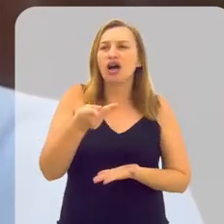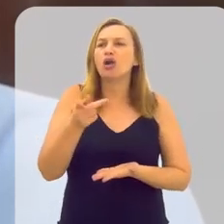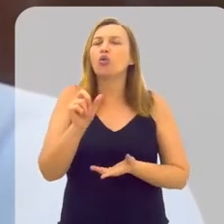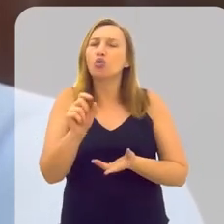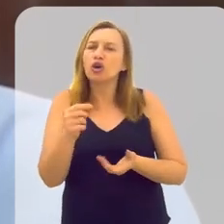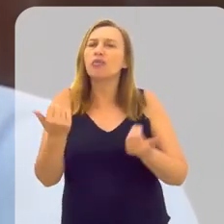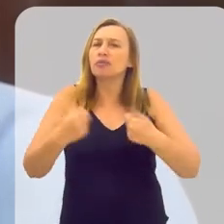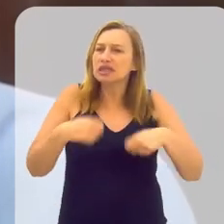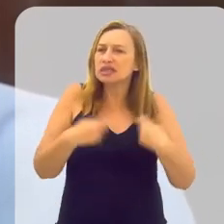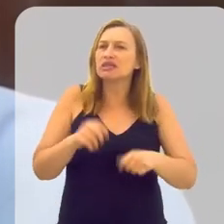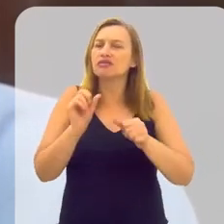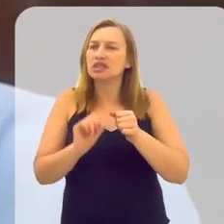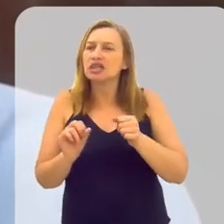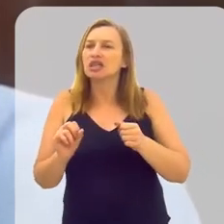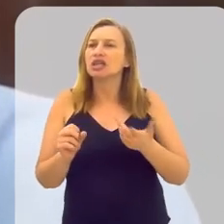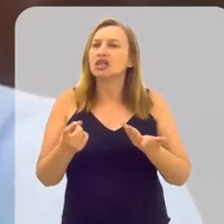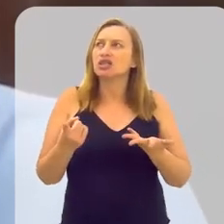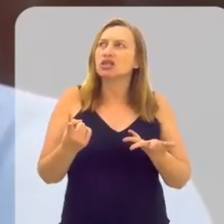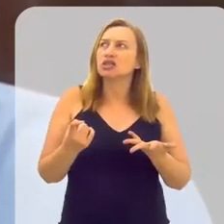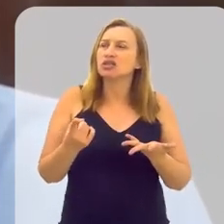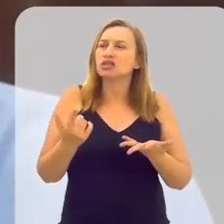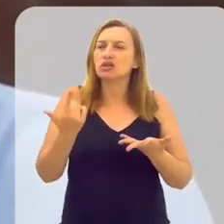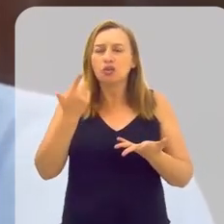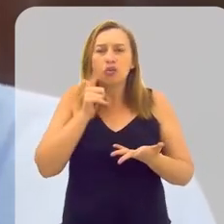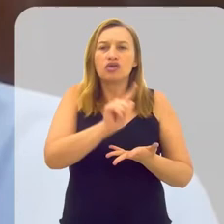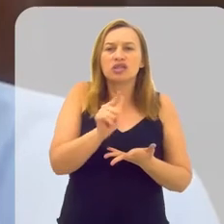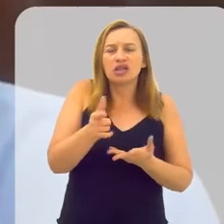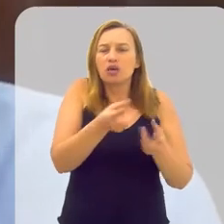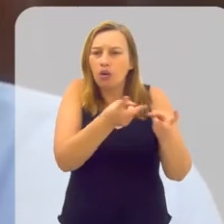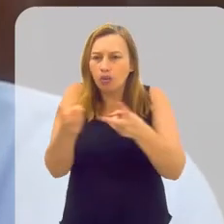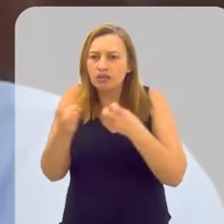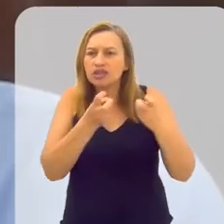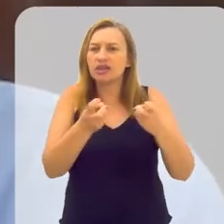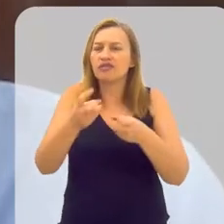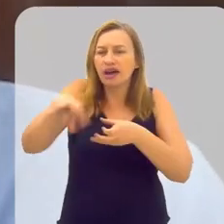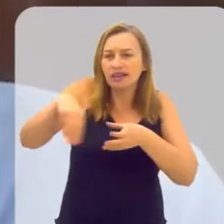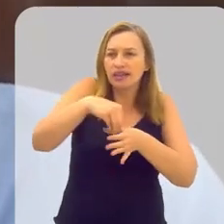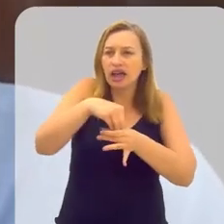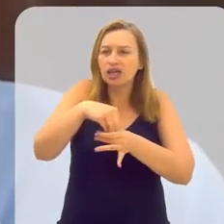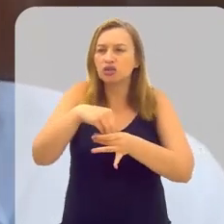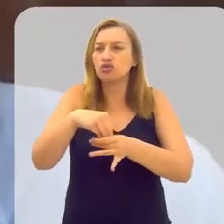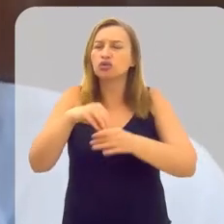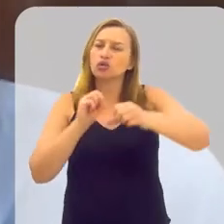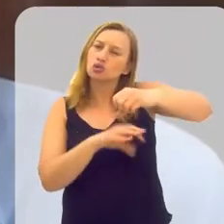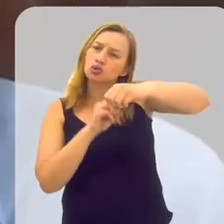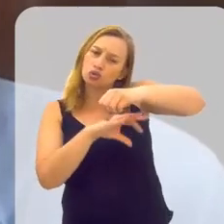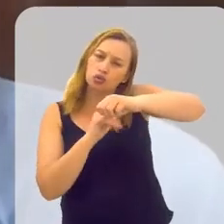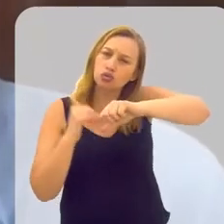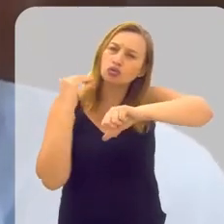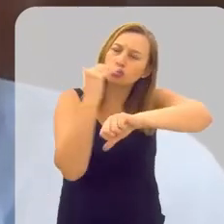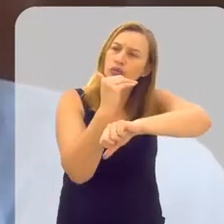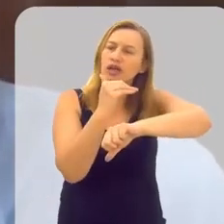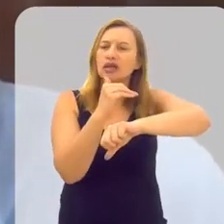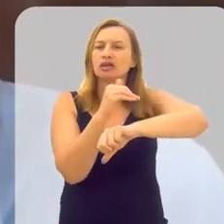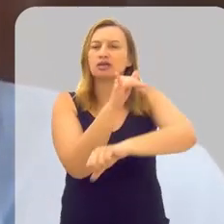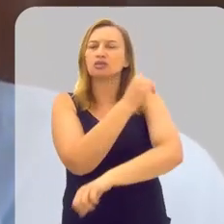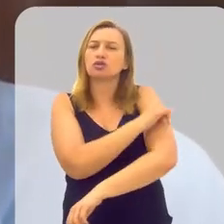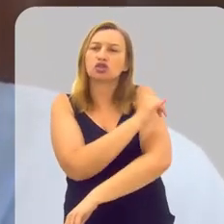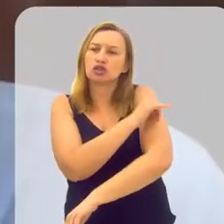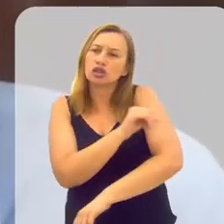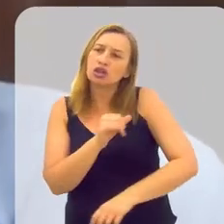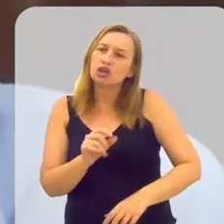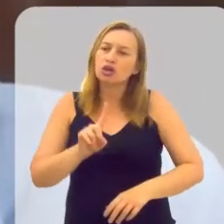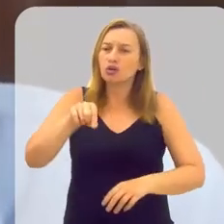quando a gente fala do que a gente precisa fazer, a gente tem que conseguir identificar dentro do Fundo Soberano, dentro dessa